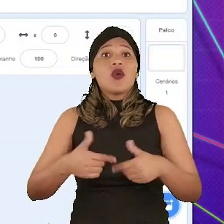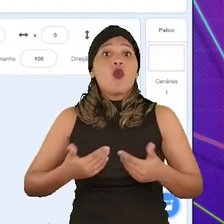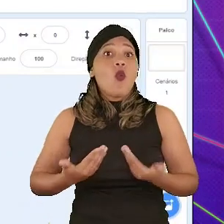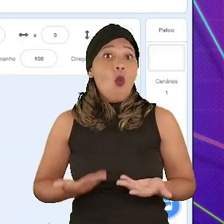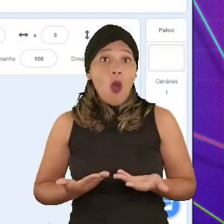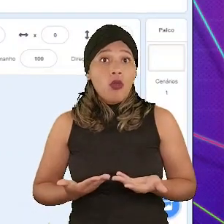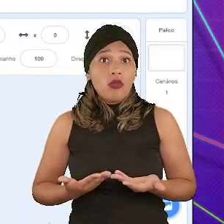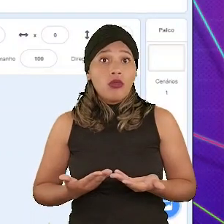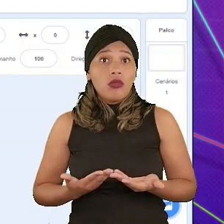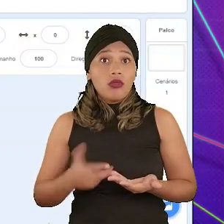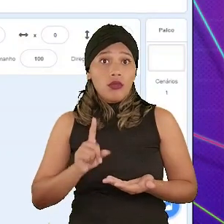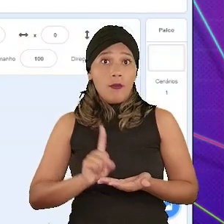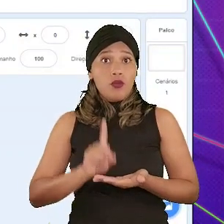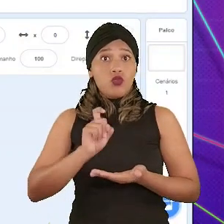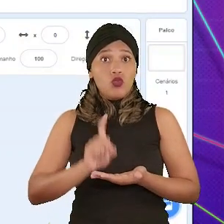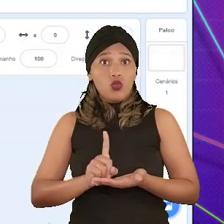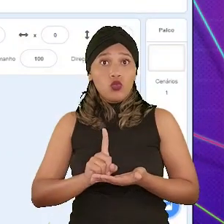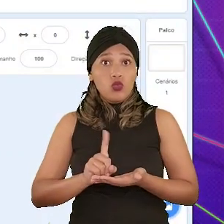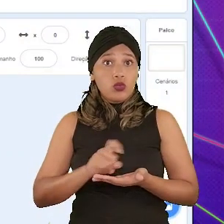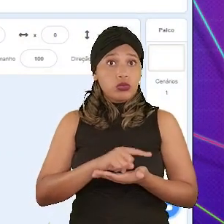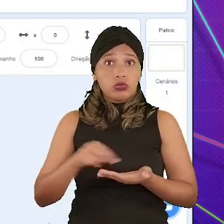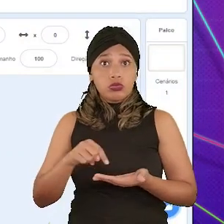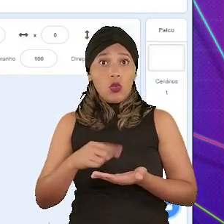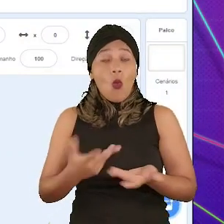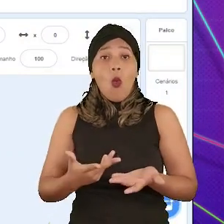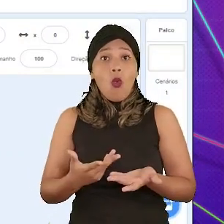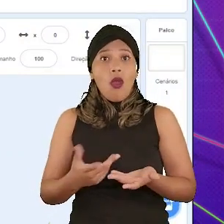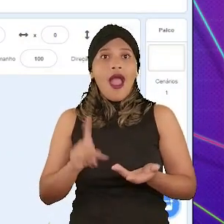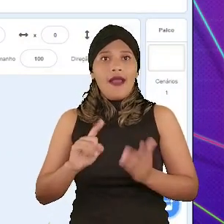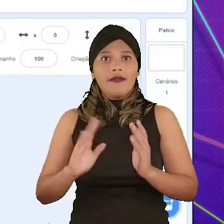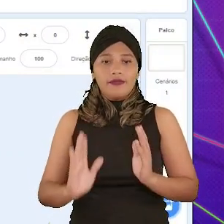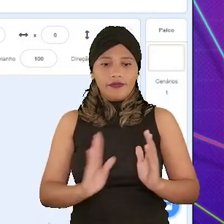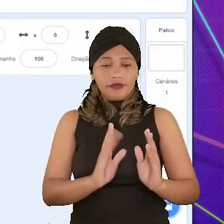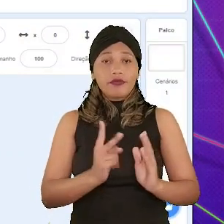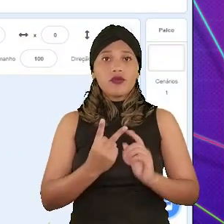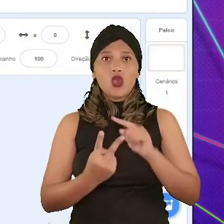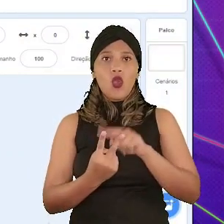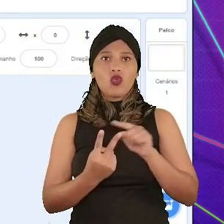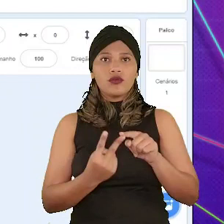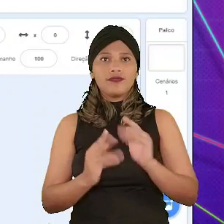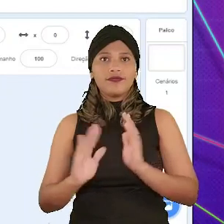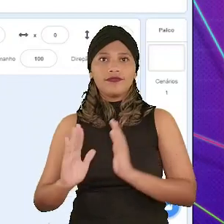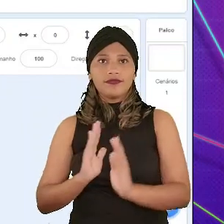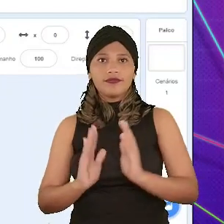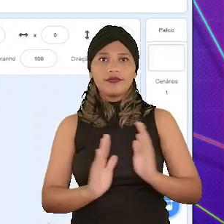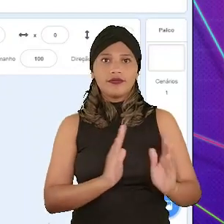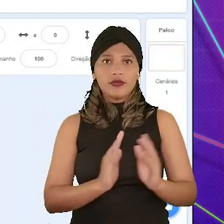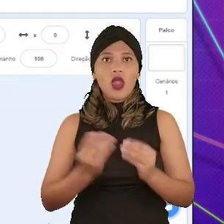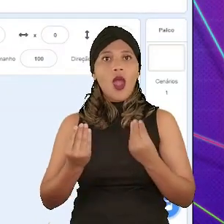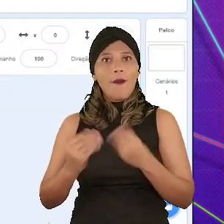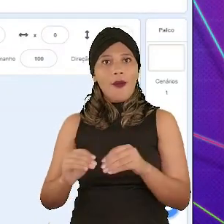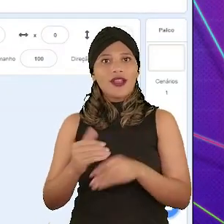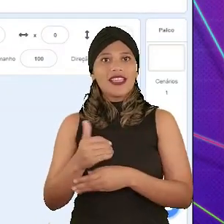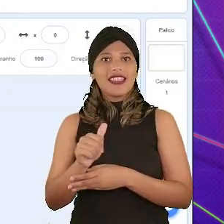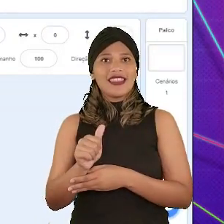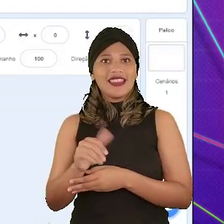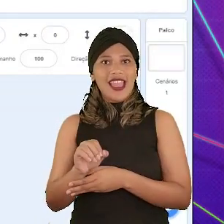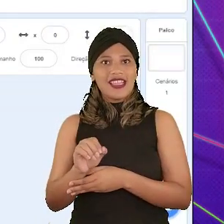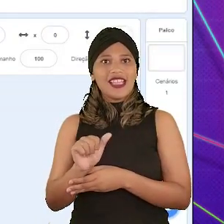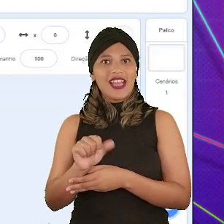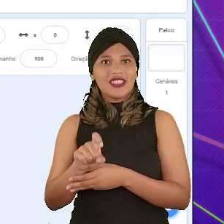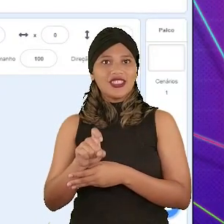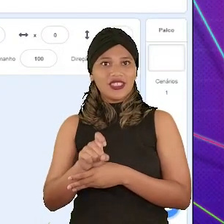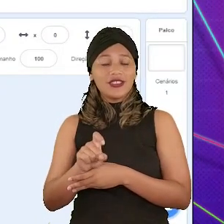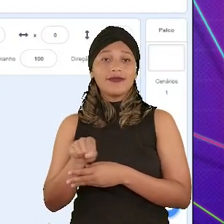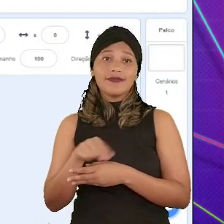o personagem escolhido vai executar a partir disso. E é nesse momento que vamos colocar dois blocos de movimento, o que diz adicione 10 a X.